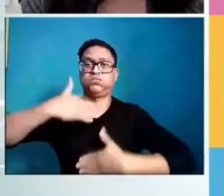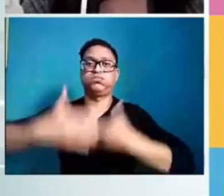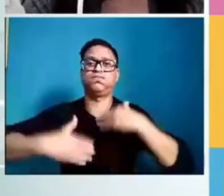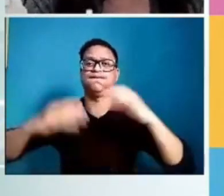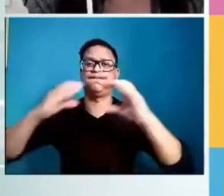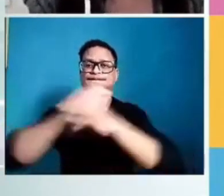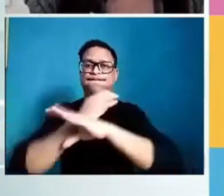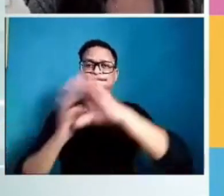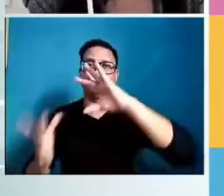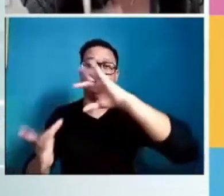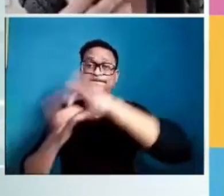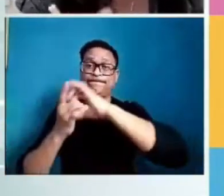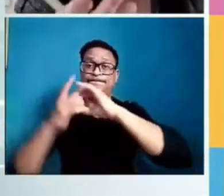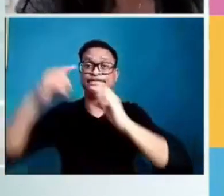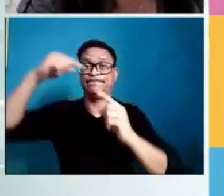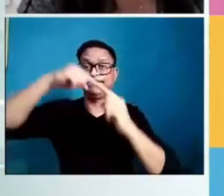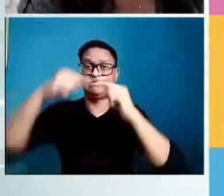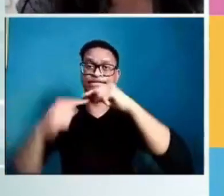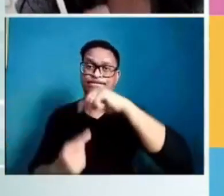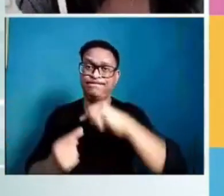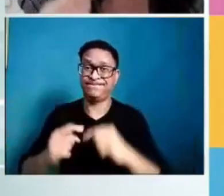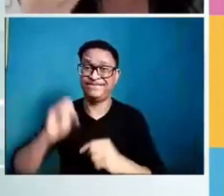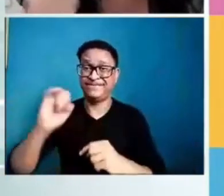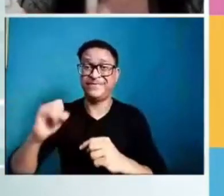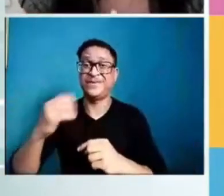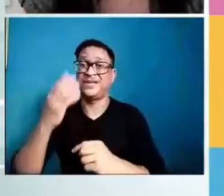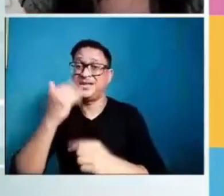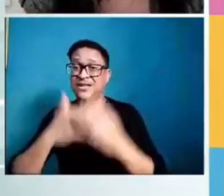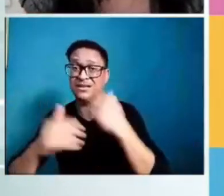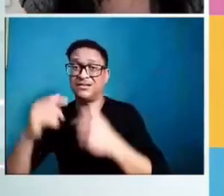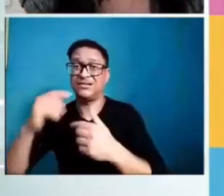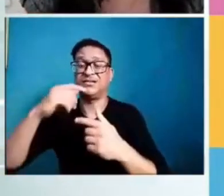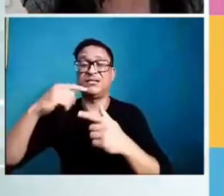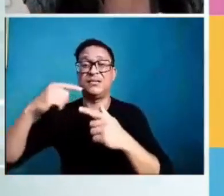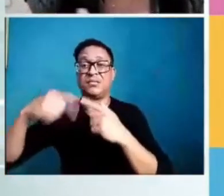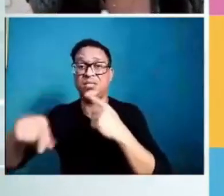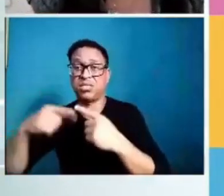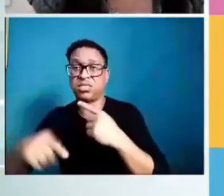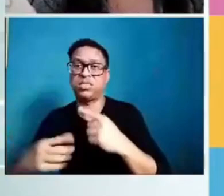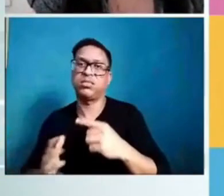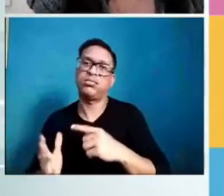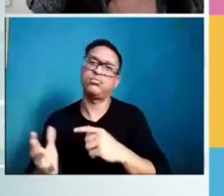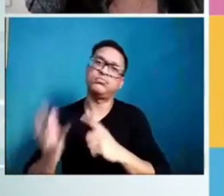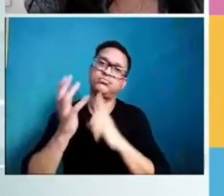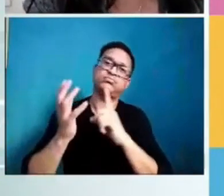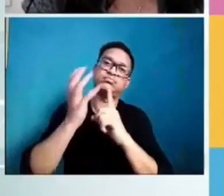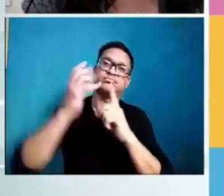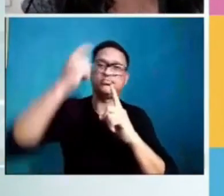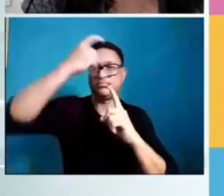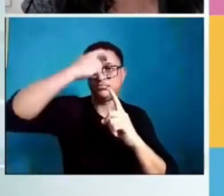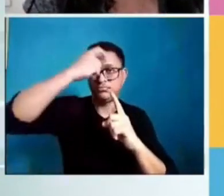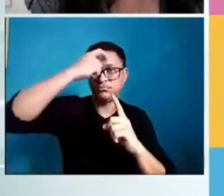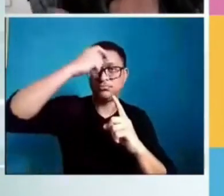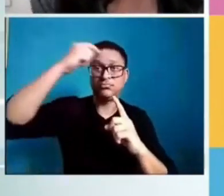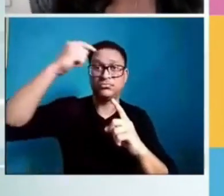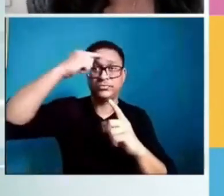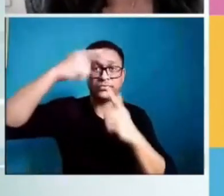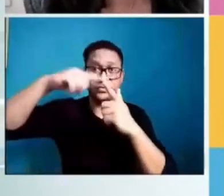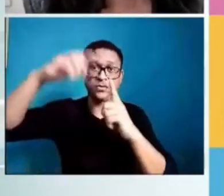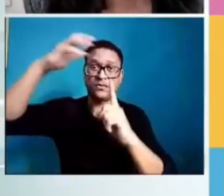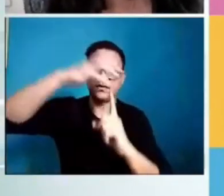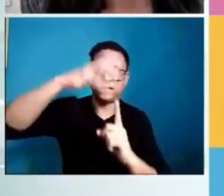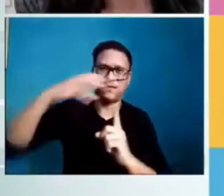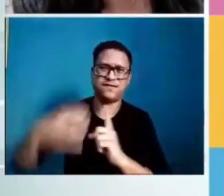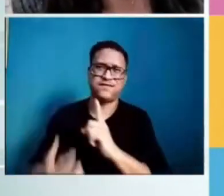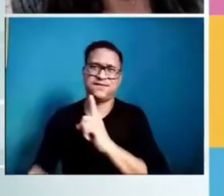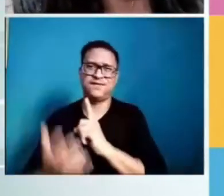e diversos fatores que estão envolvidos na produção dessa inflamação. E onde é que entra essa comida? Entra